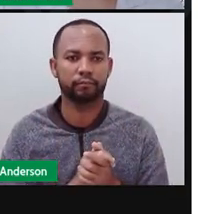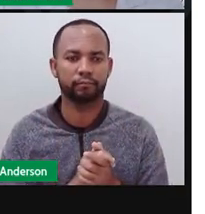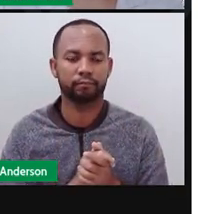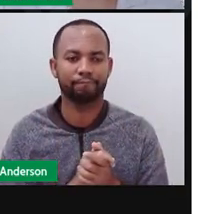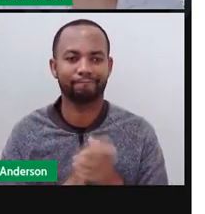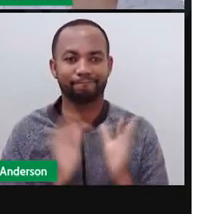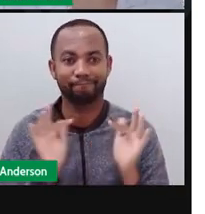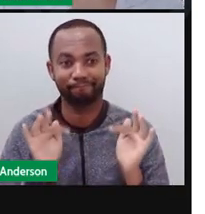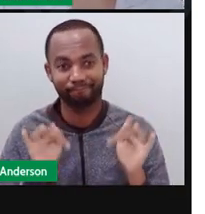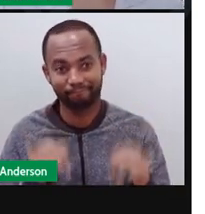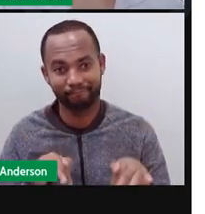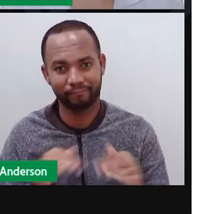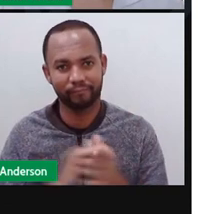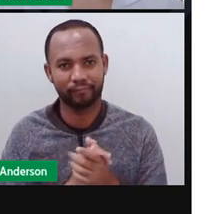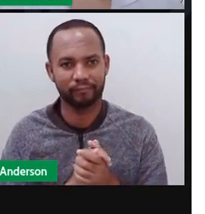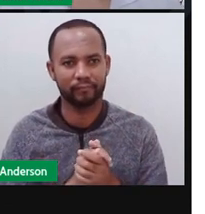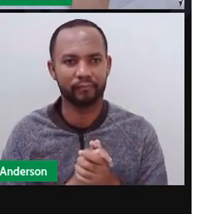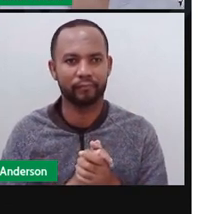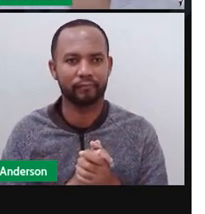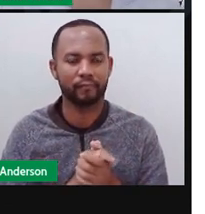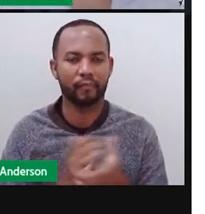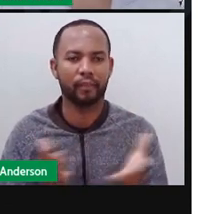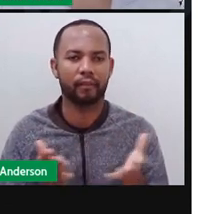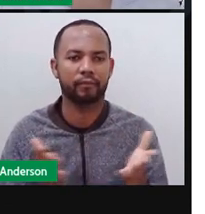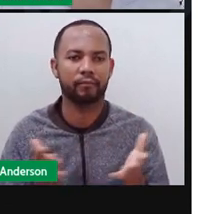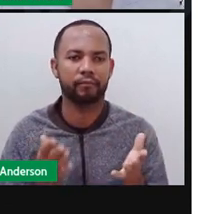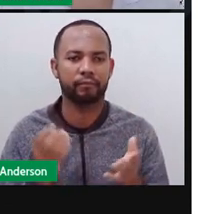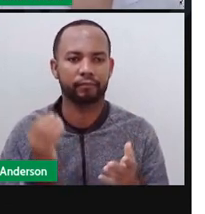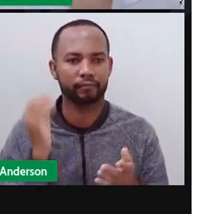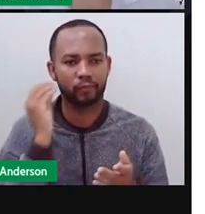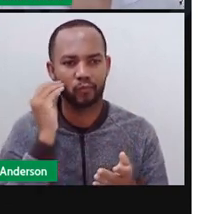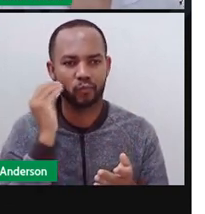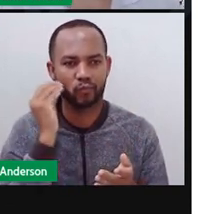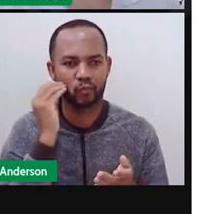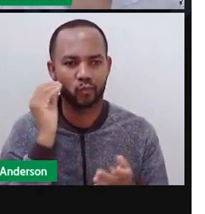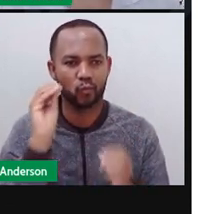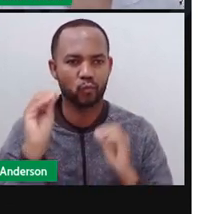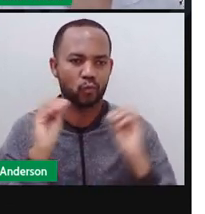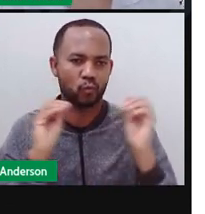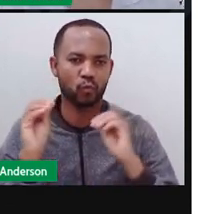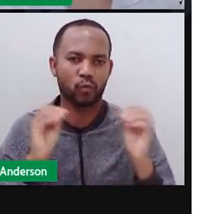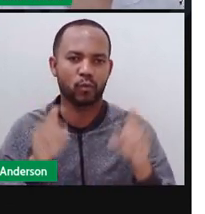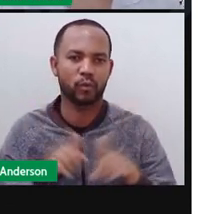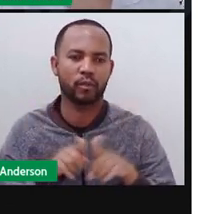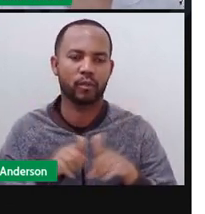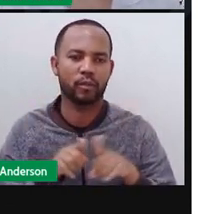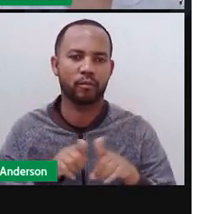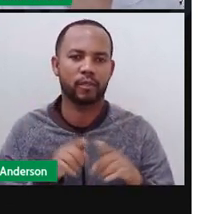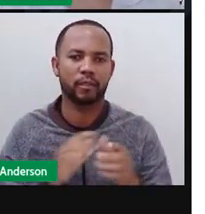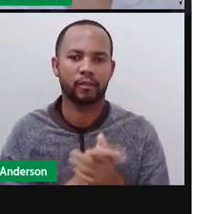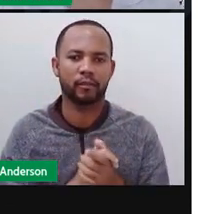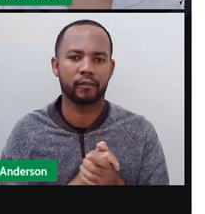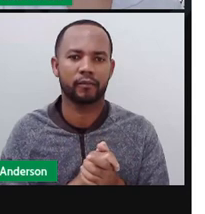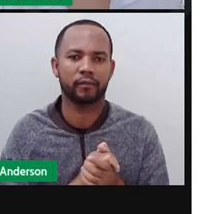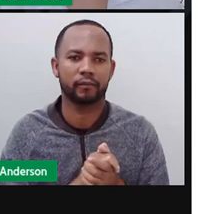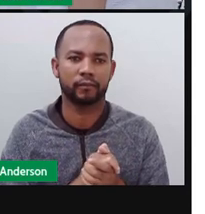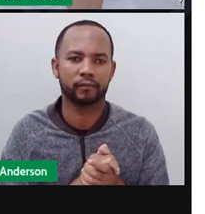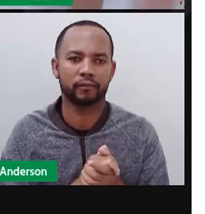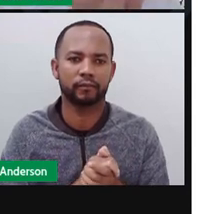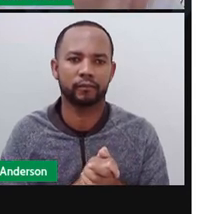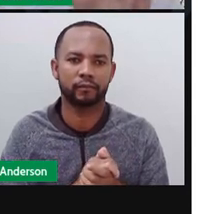triste, triste. E vamos ao quê? Aos nossos recadinhos finais, Anderson.